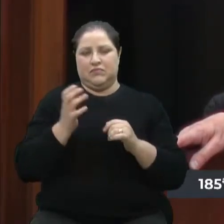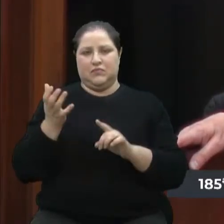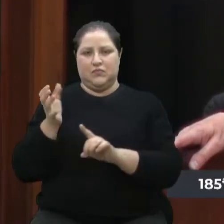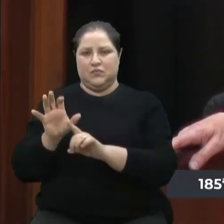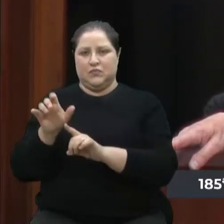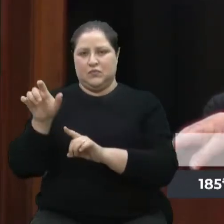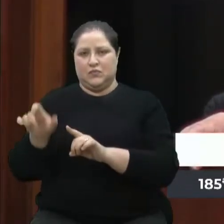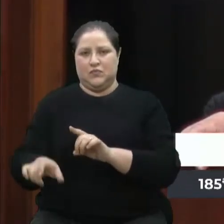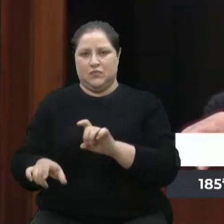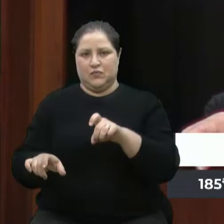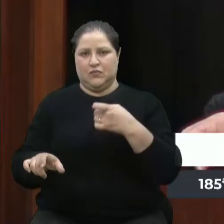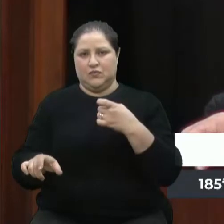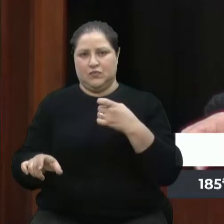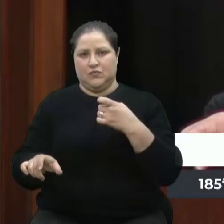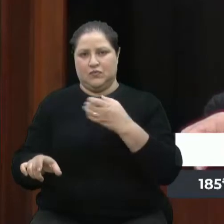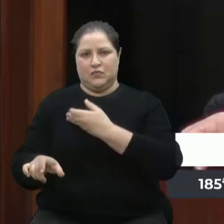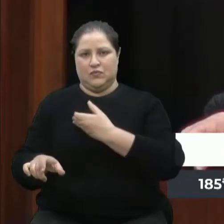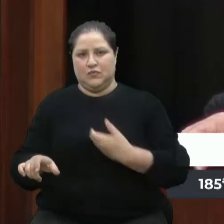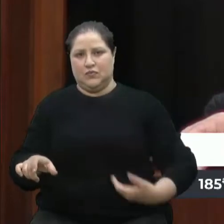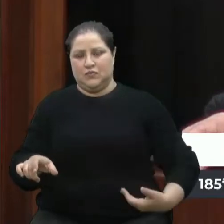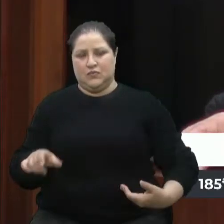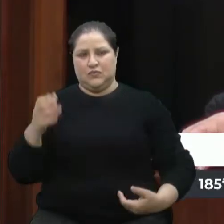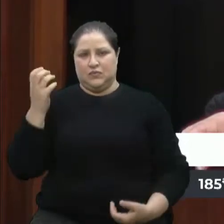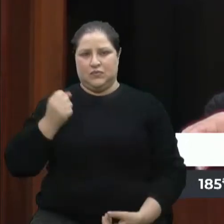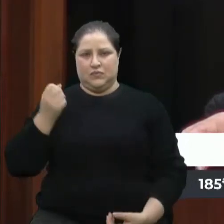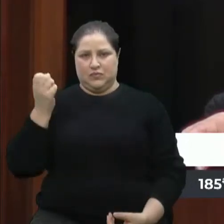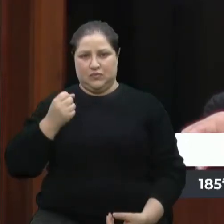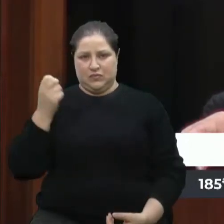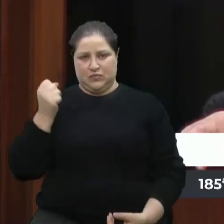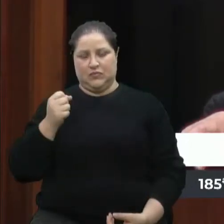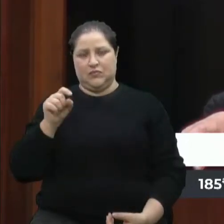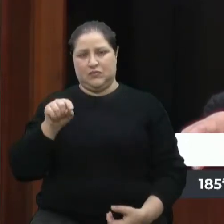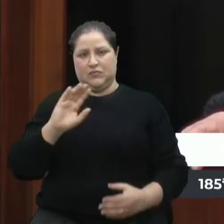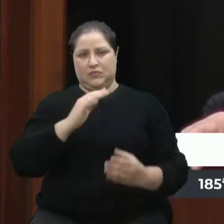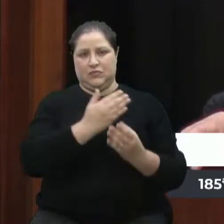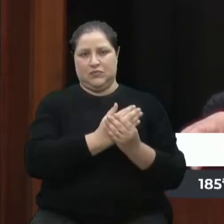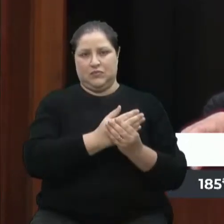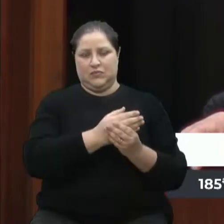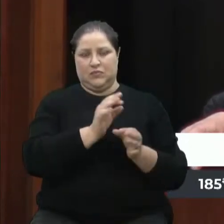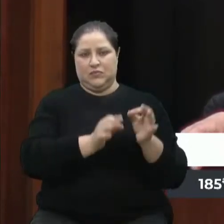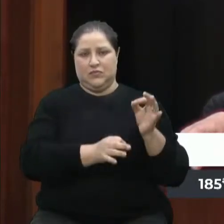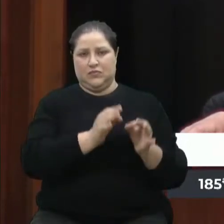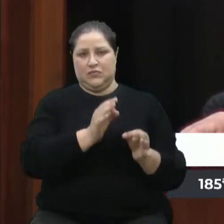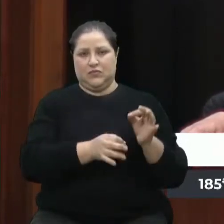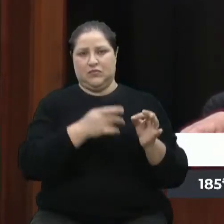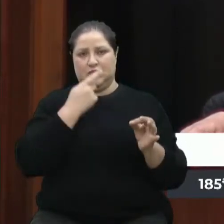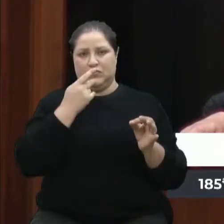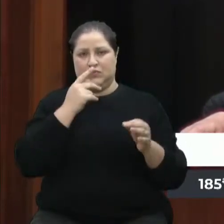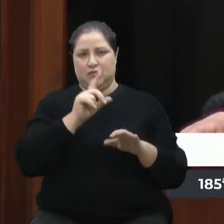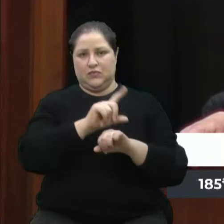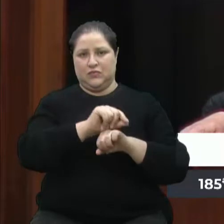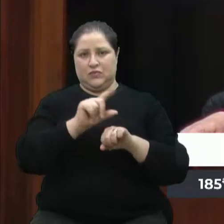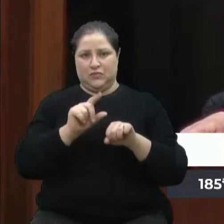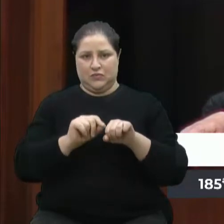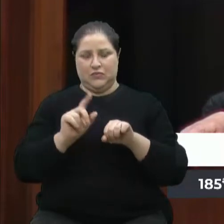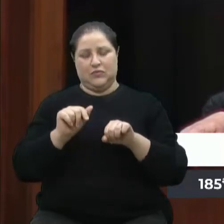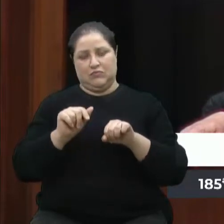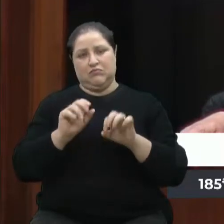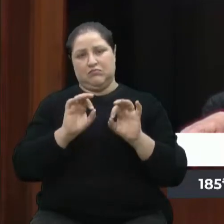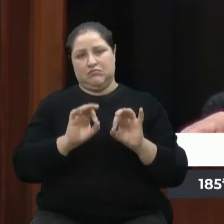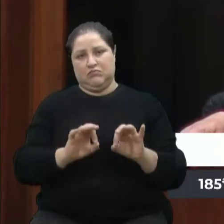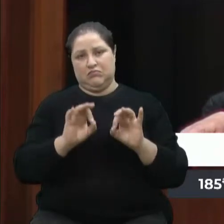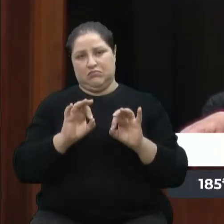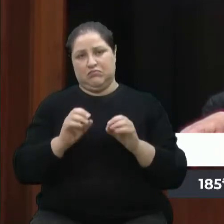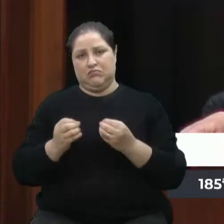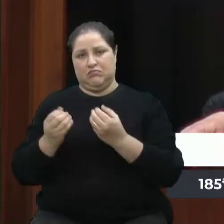e que essa ação, ela deu, o juiz, ele apontou que os argumentos eram bem ponderáveis e deu 48